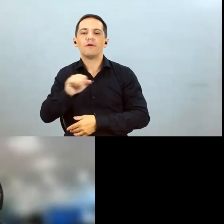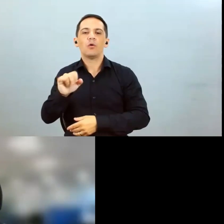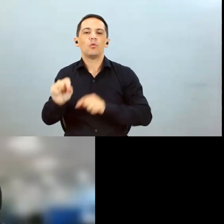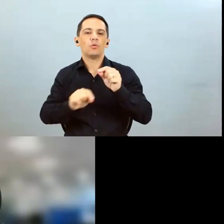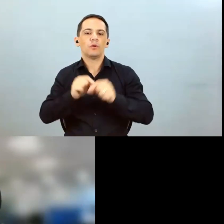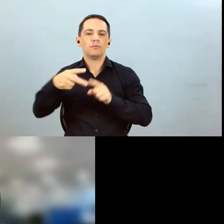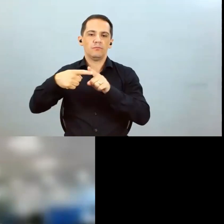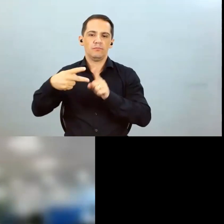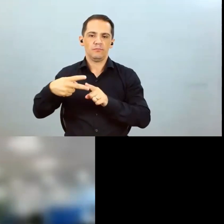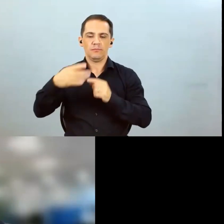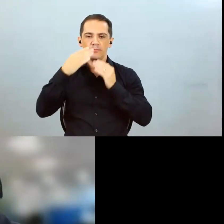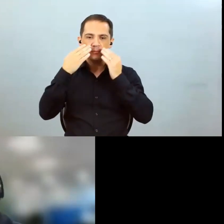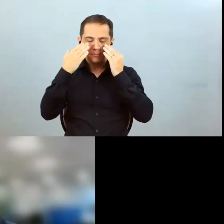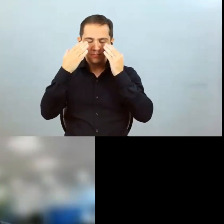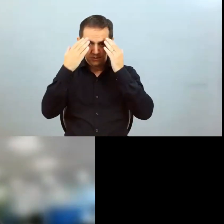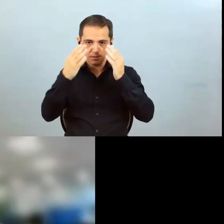perguntas. Obrigado, pessoal.